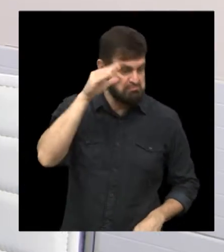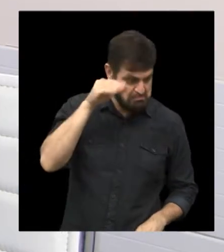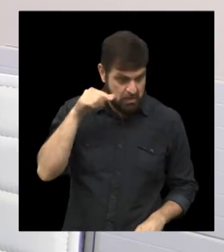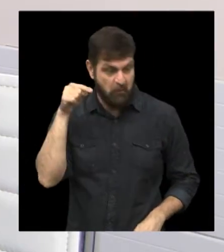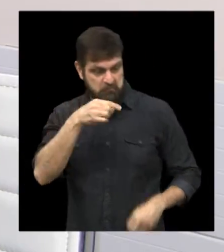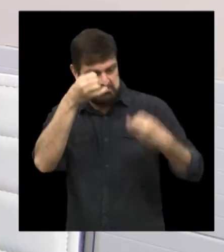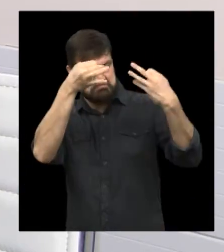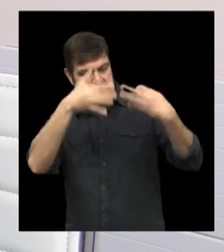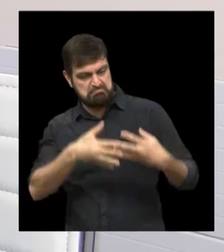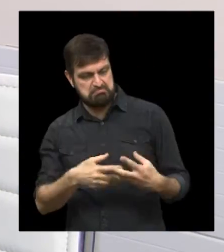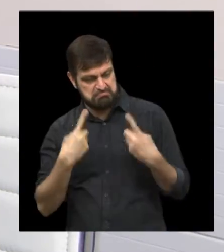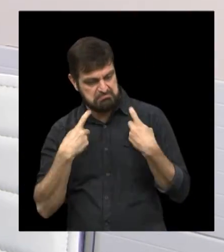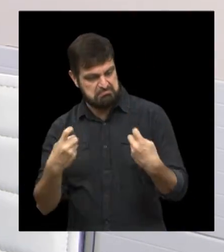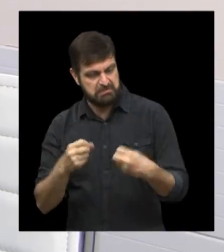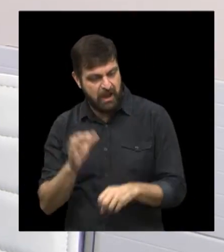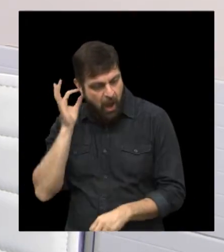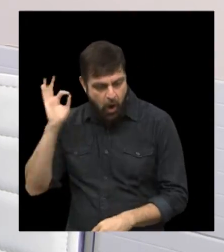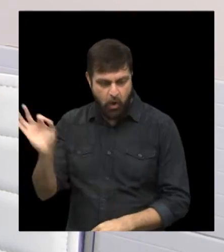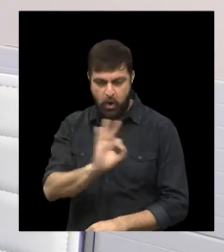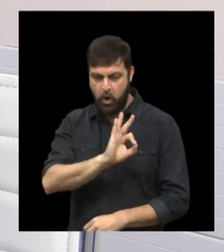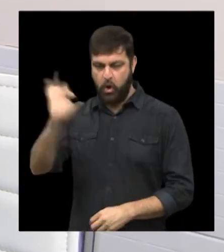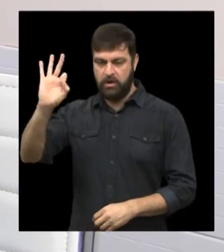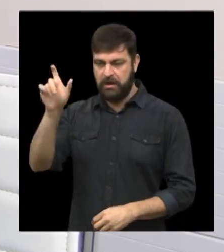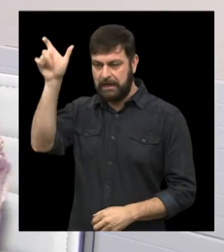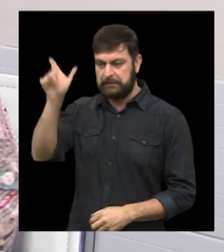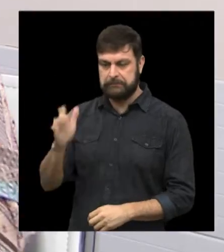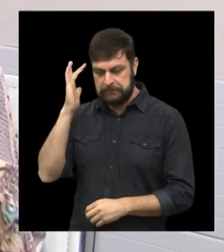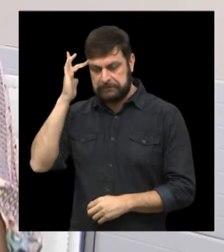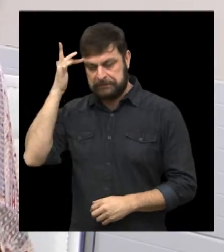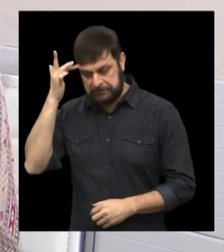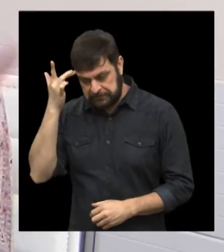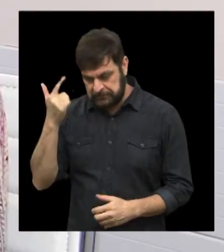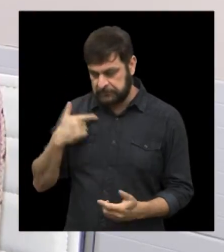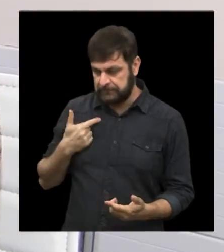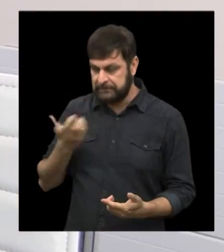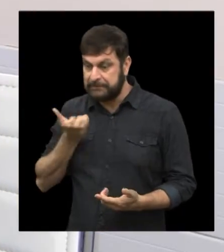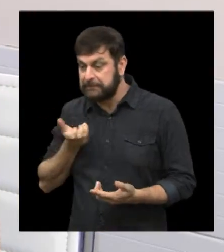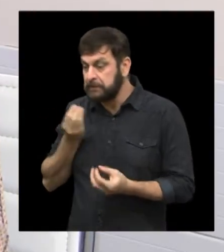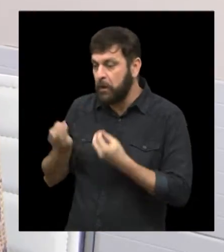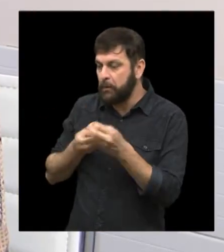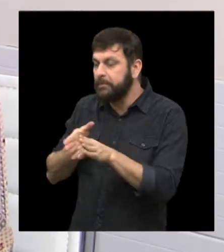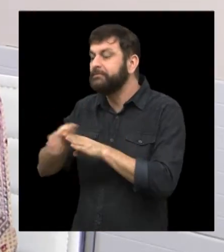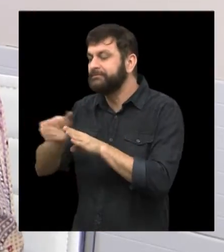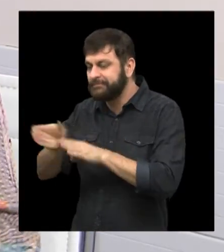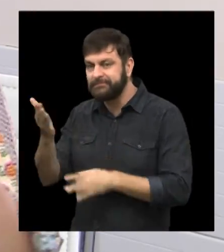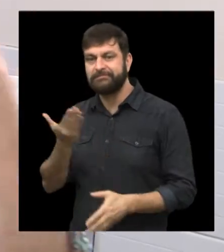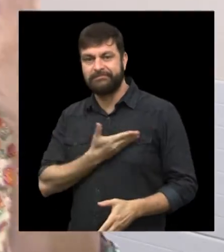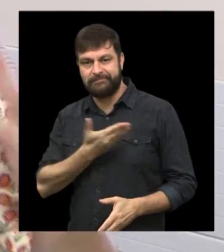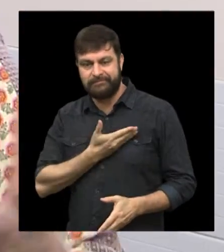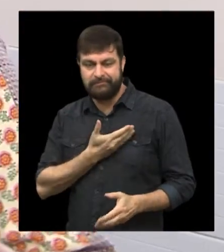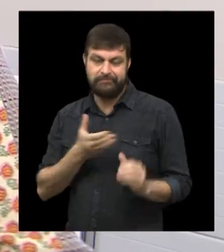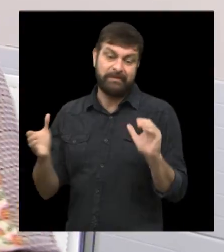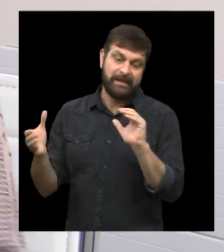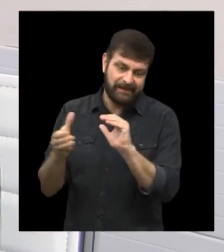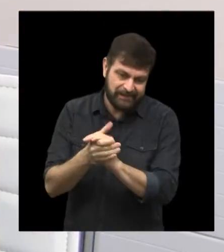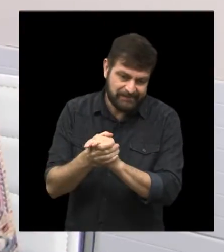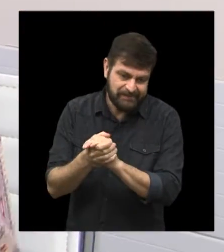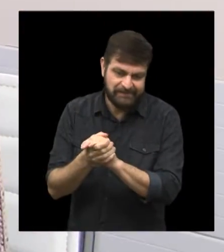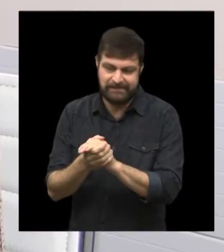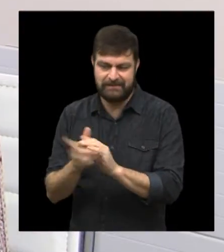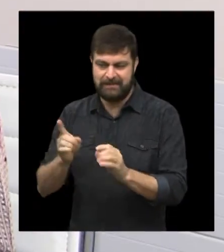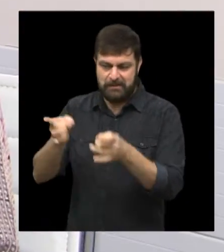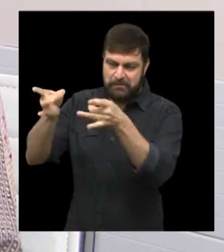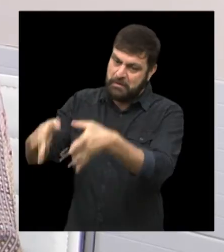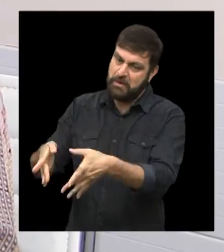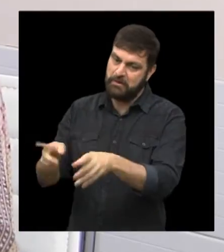Foram dicas ótimas para quem acha que tem mau hálito, para quem quer avisar um amigo que tem mau hálito, para quem tem um parceiro que tem mau hálito,